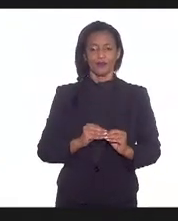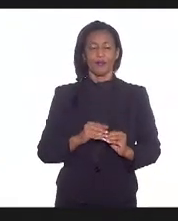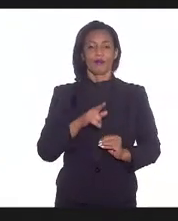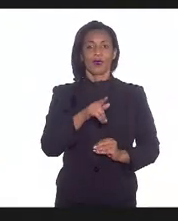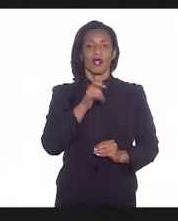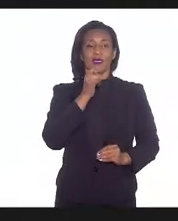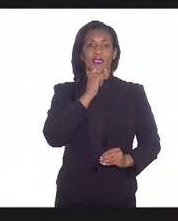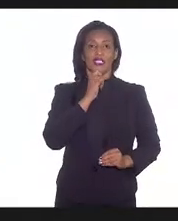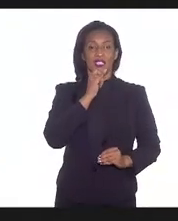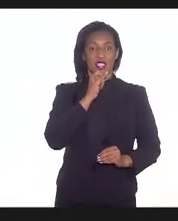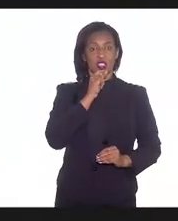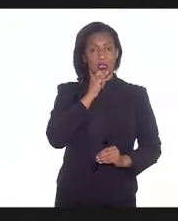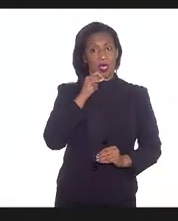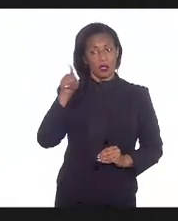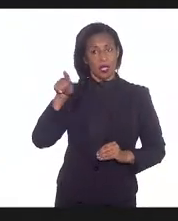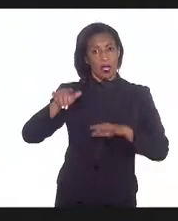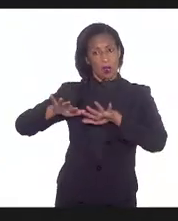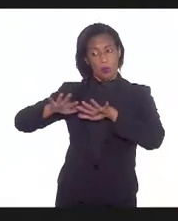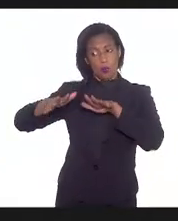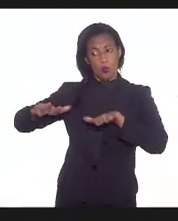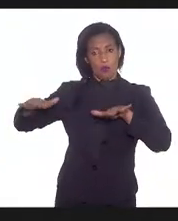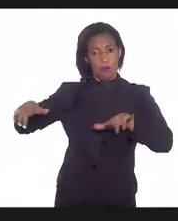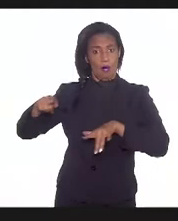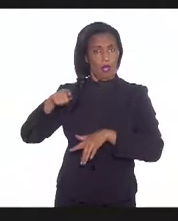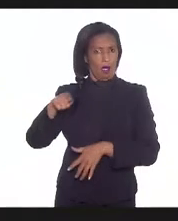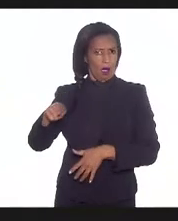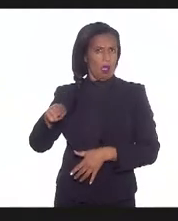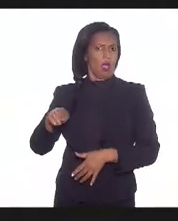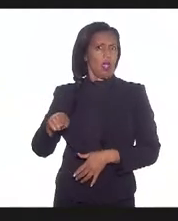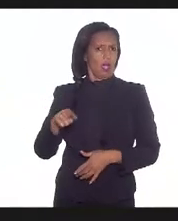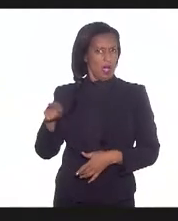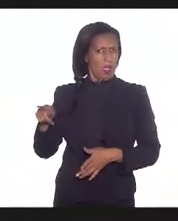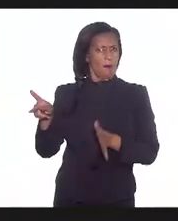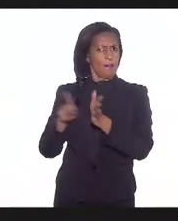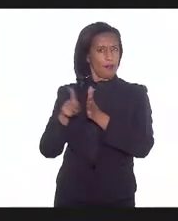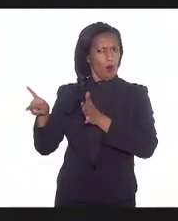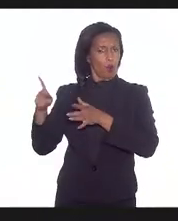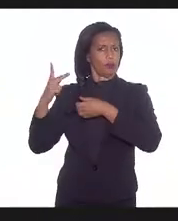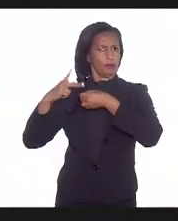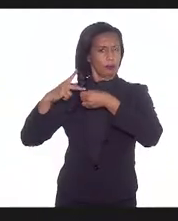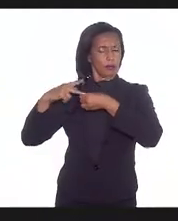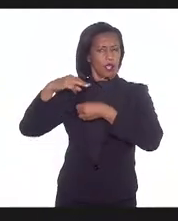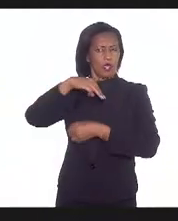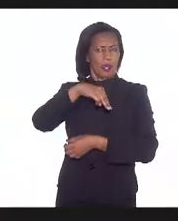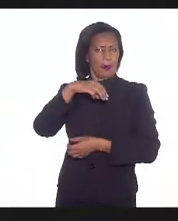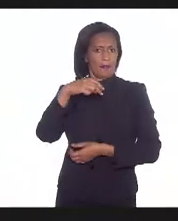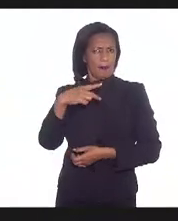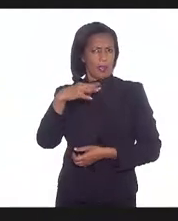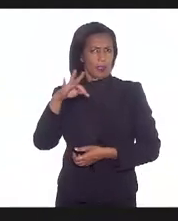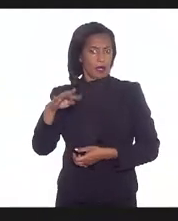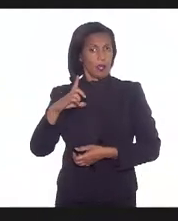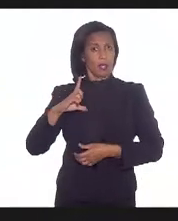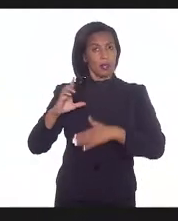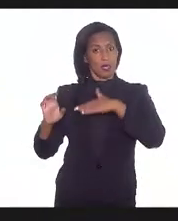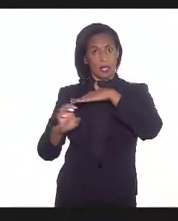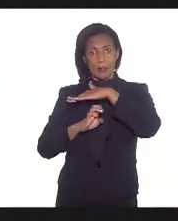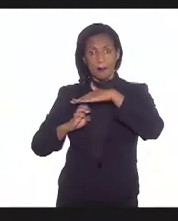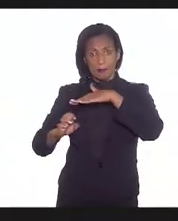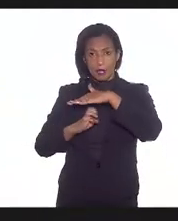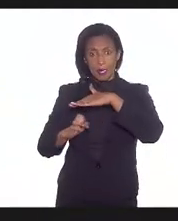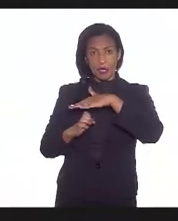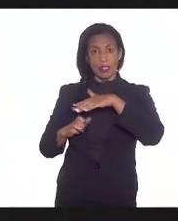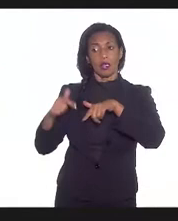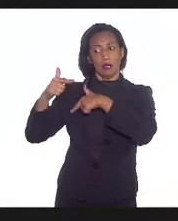testagem à borda, ela é recomendação do MPT, recomendação de 31 de março, e já existem empresas que a fazem.